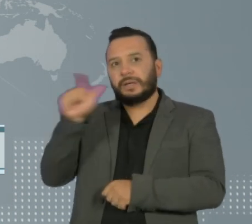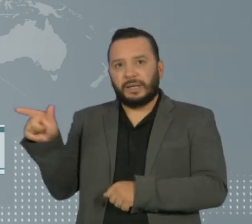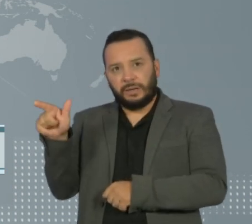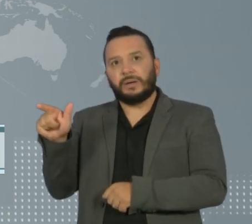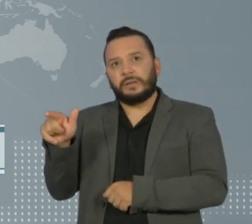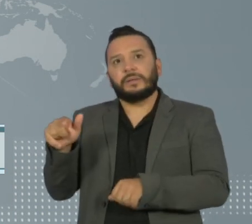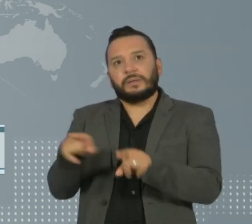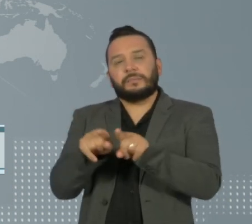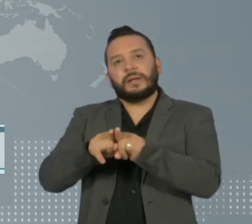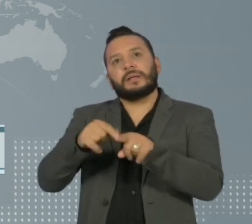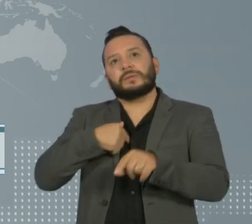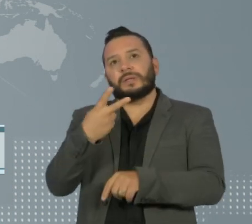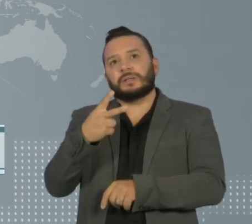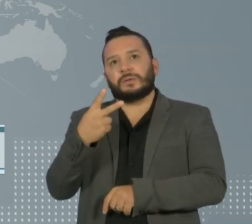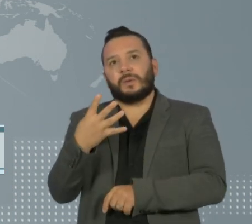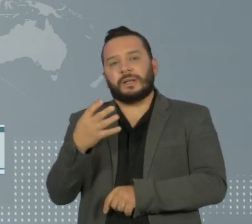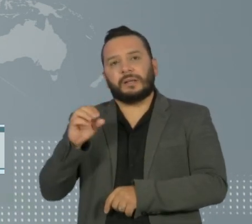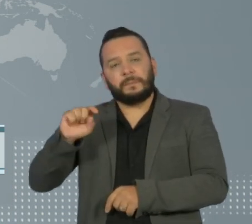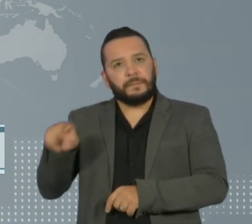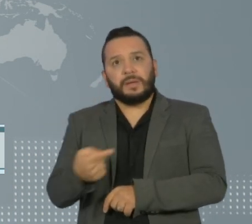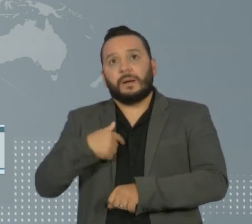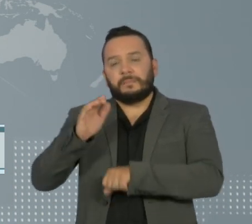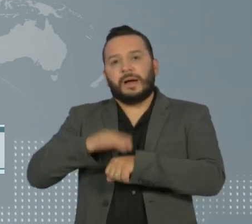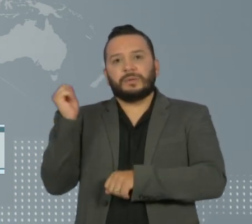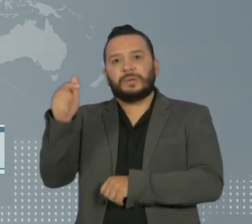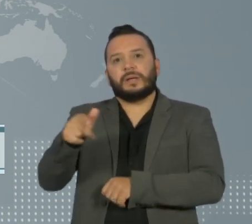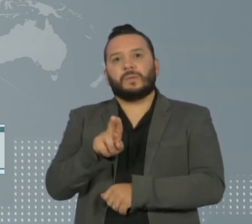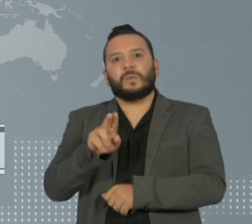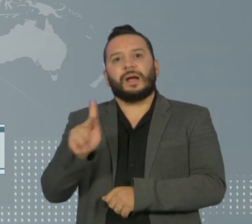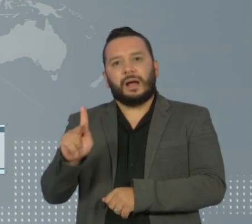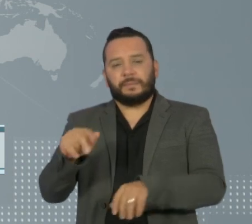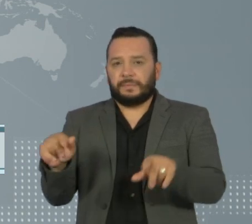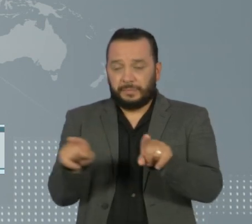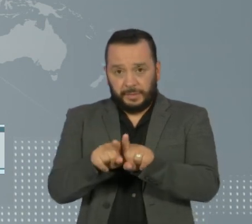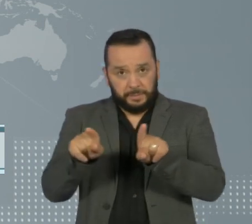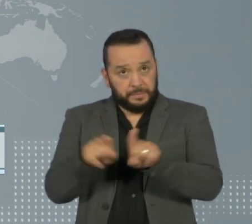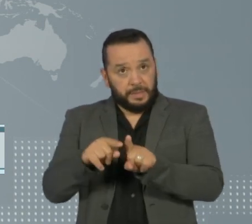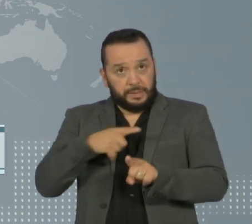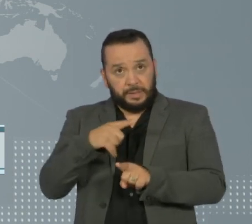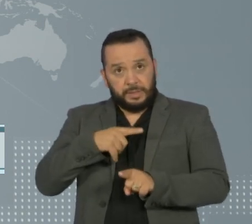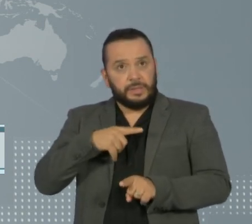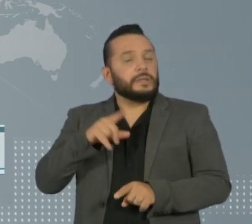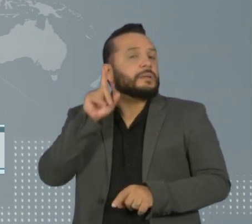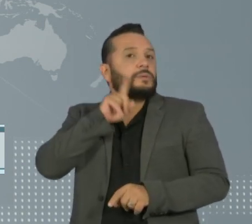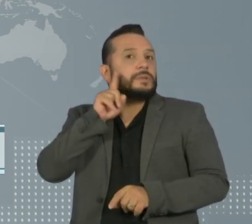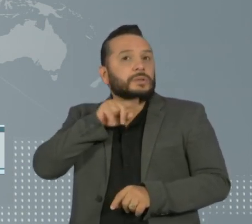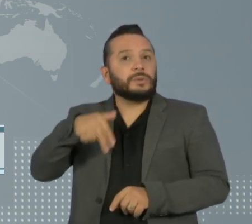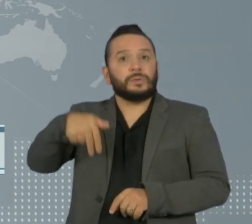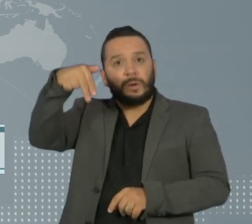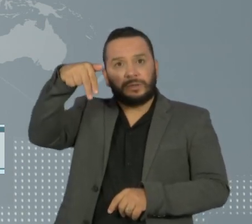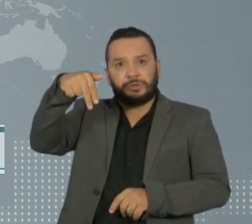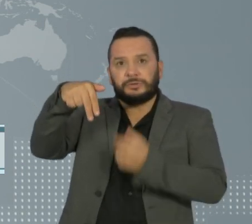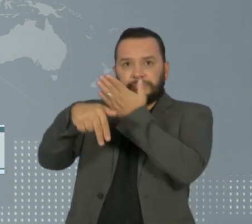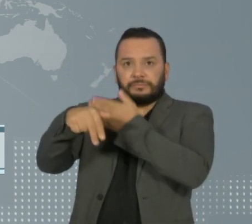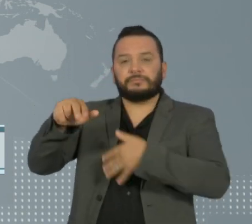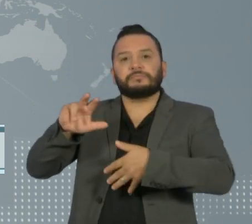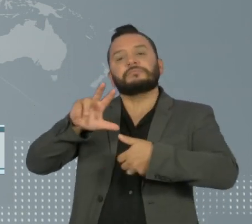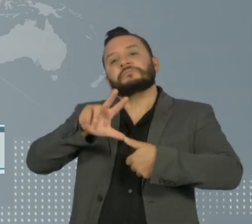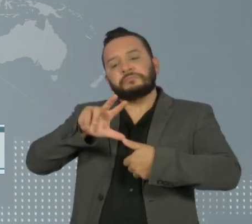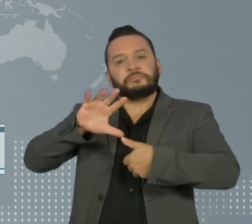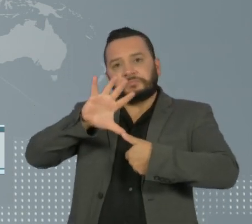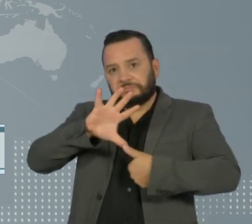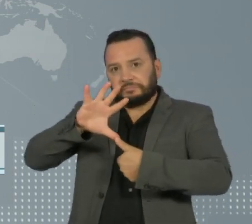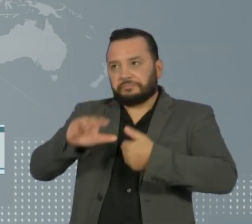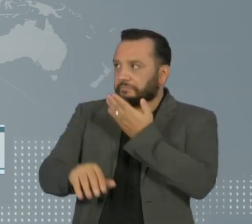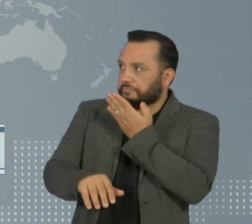mil a mais que o Reino Unido. Os norte-americanos também têm muito mais vítimas, mais de 100 mil, mas esse é o outro ranking